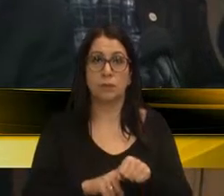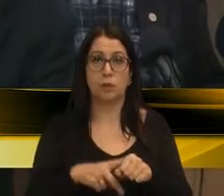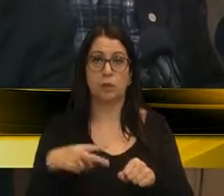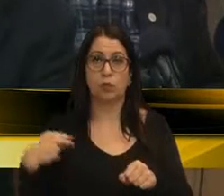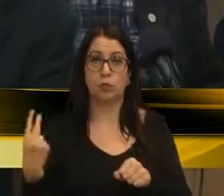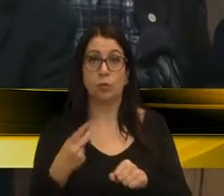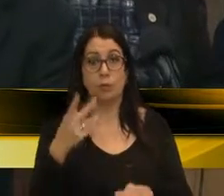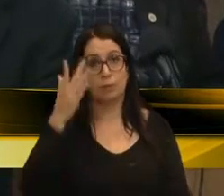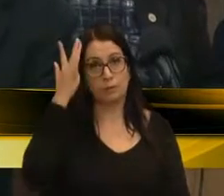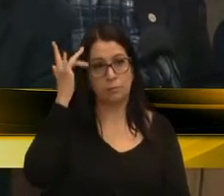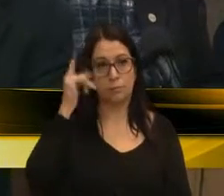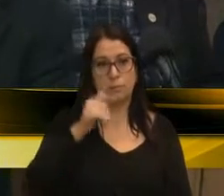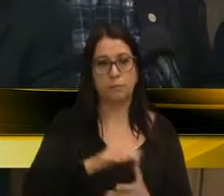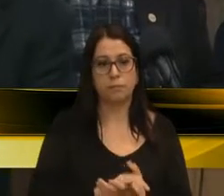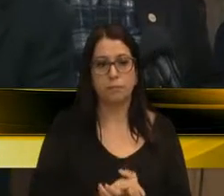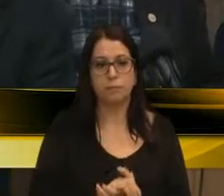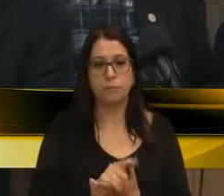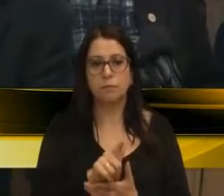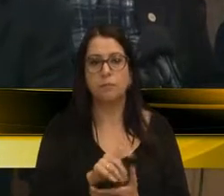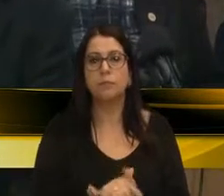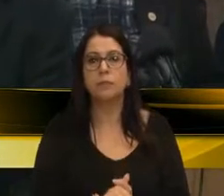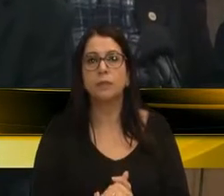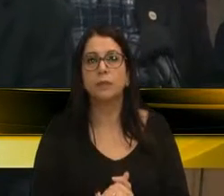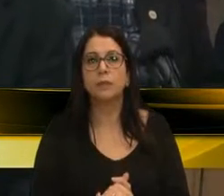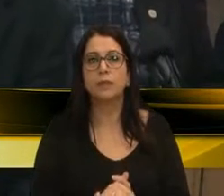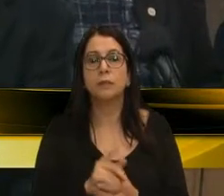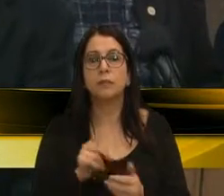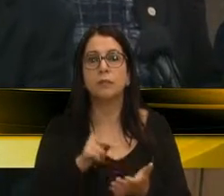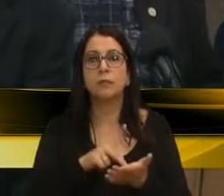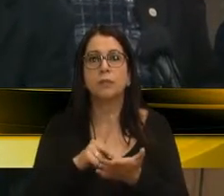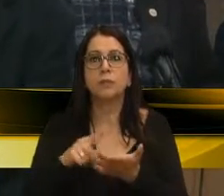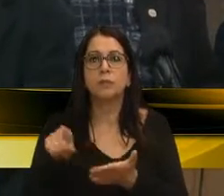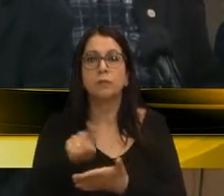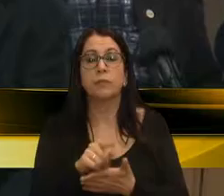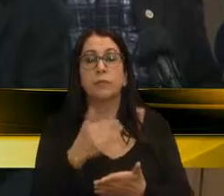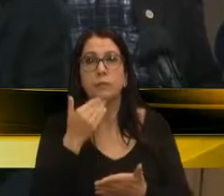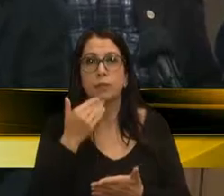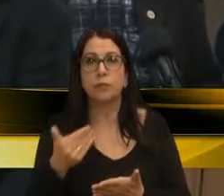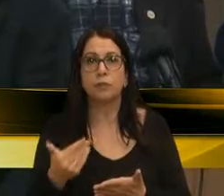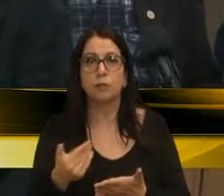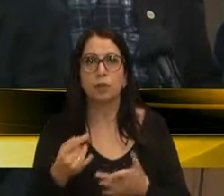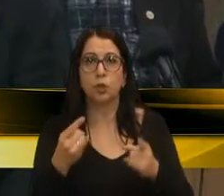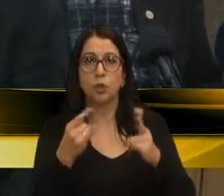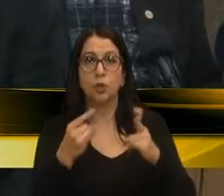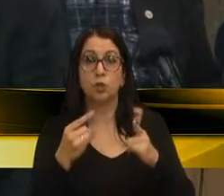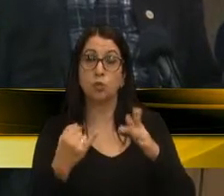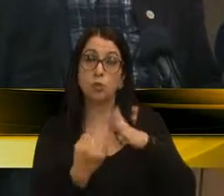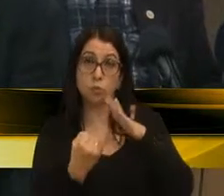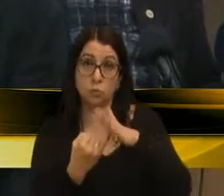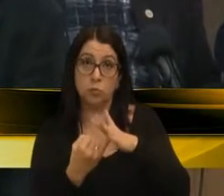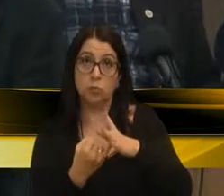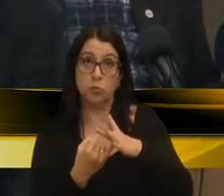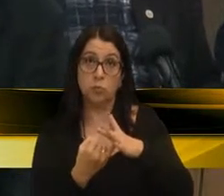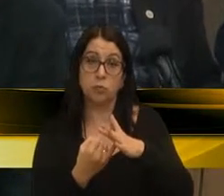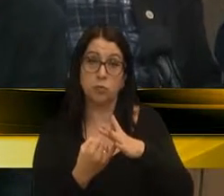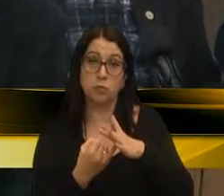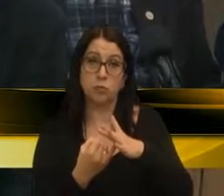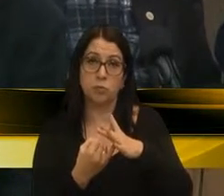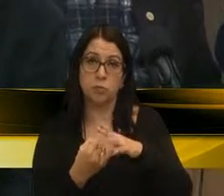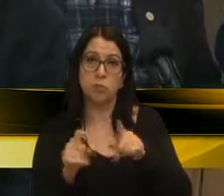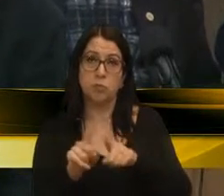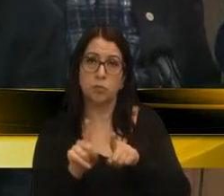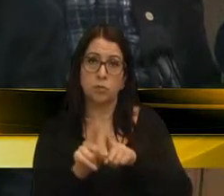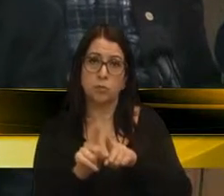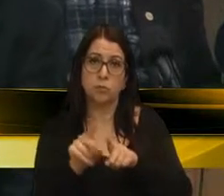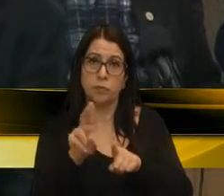nós, amanhã, estarmos na praça, quem for, de fato, a favor dos institutos federais, e também